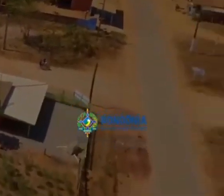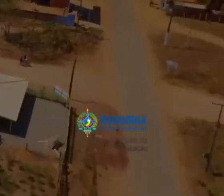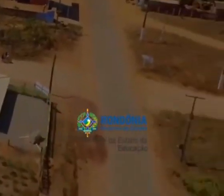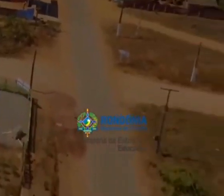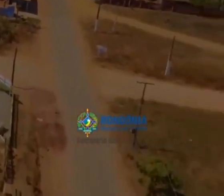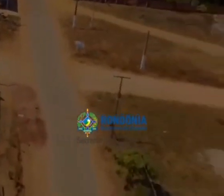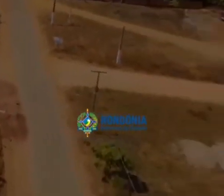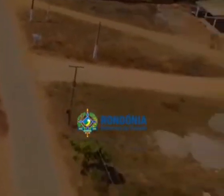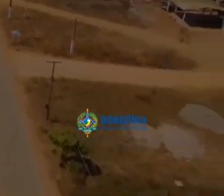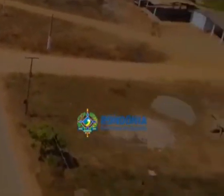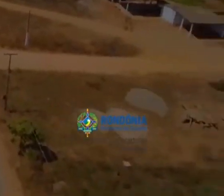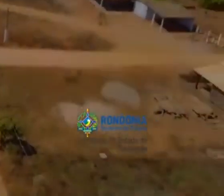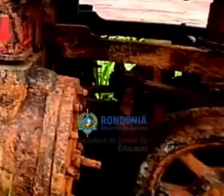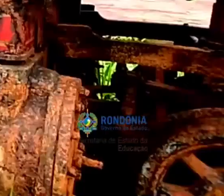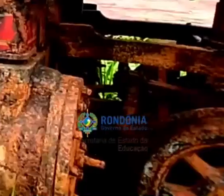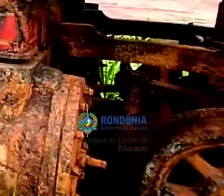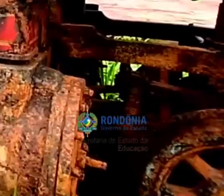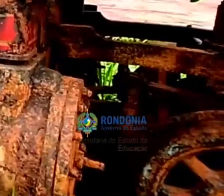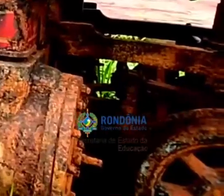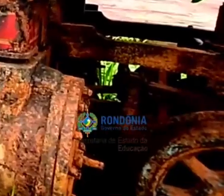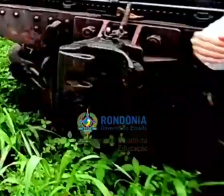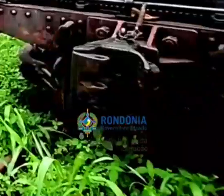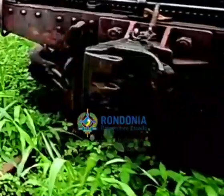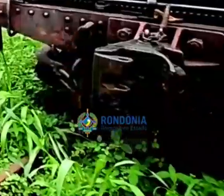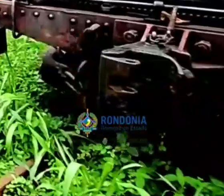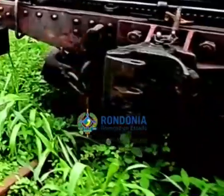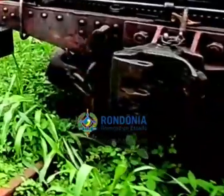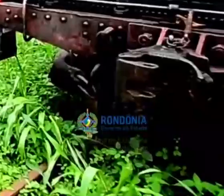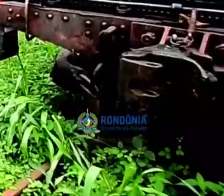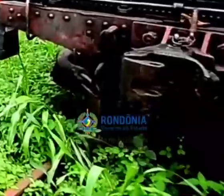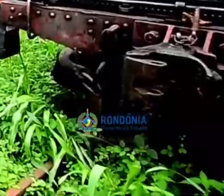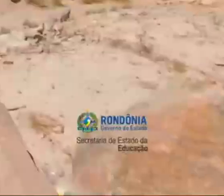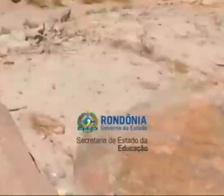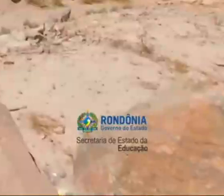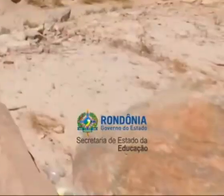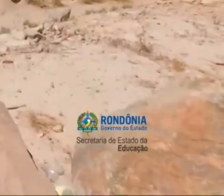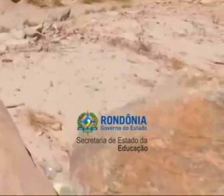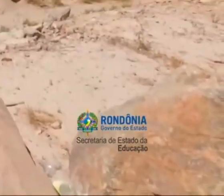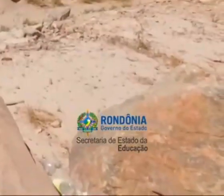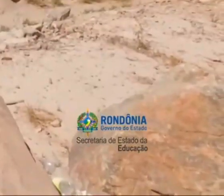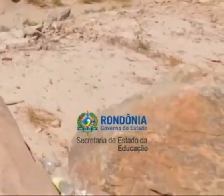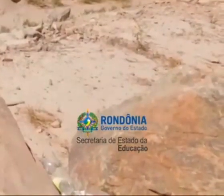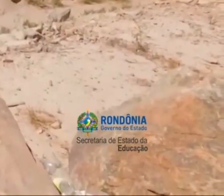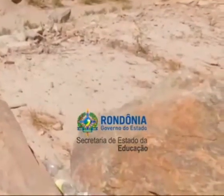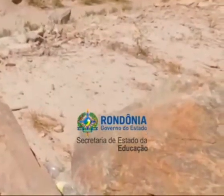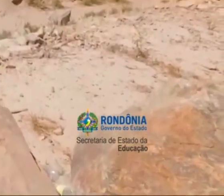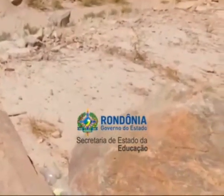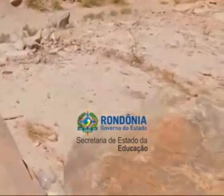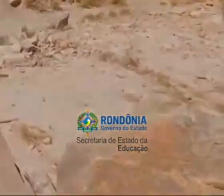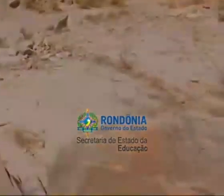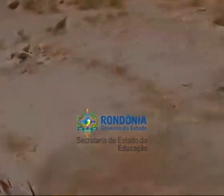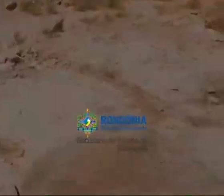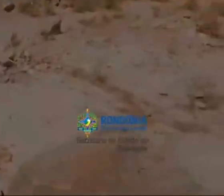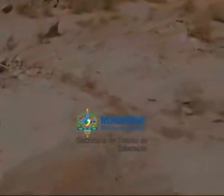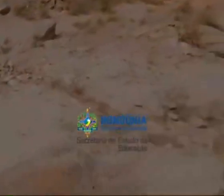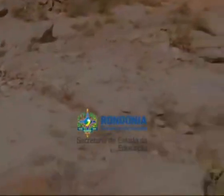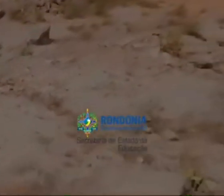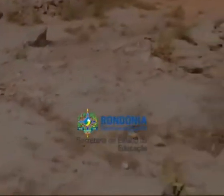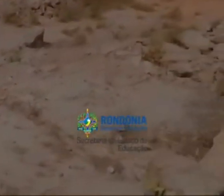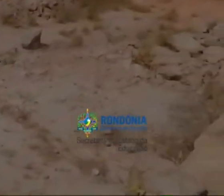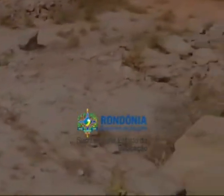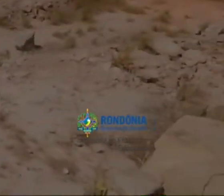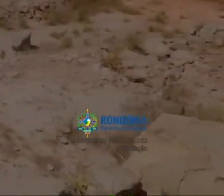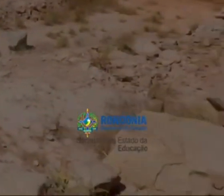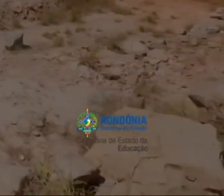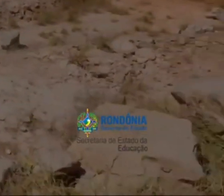da folha de pagamento da estrada de ferro Madeira Mamoré. A caceterita, ela foi descoberta no